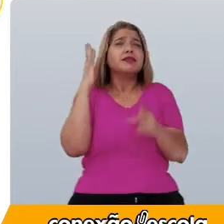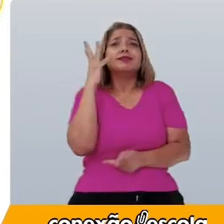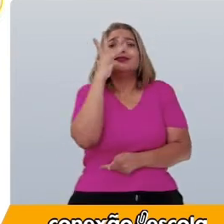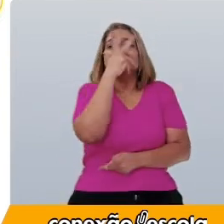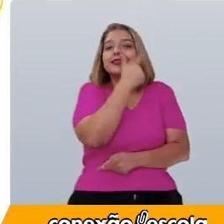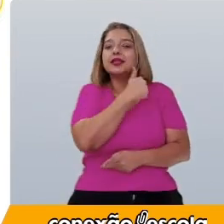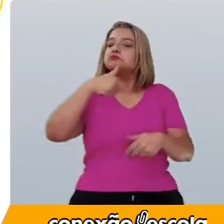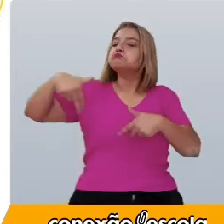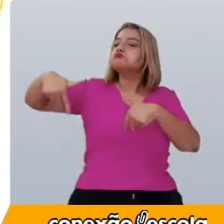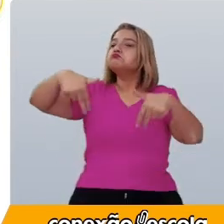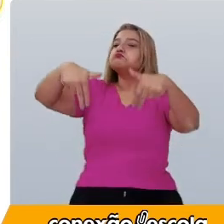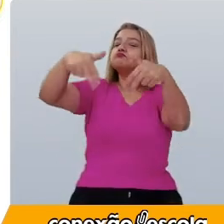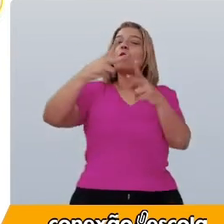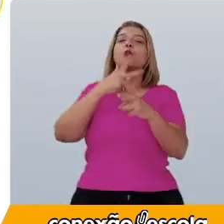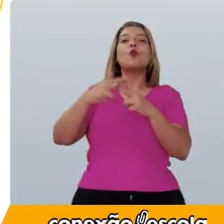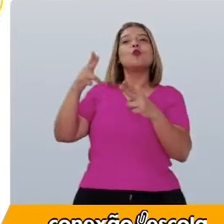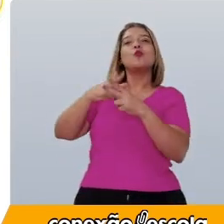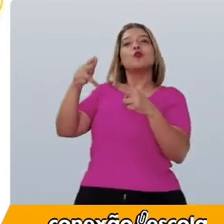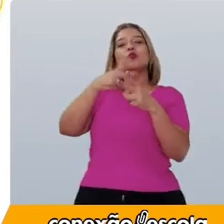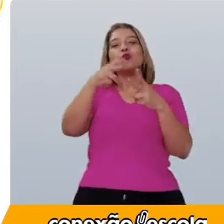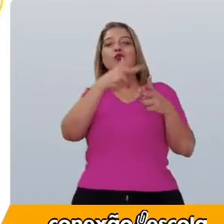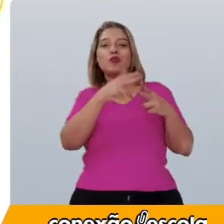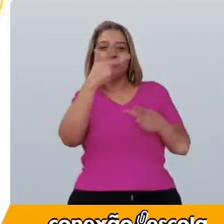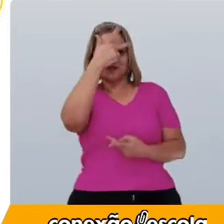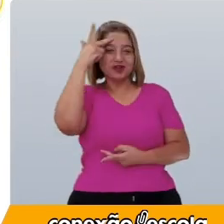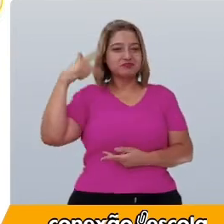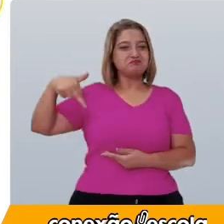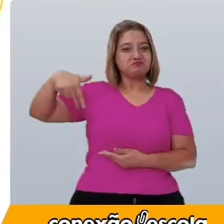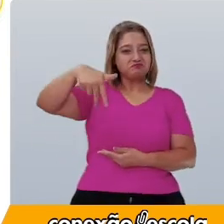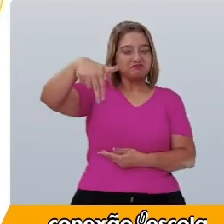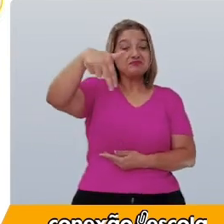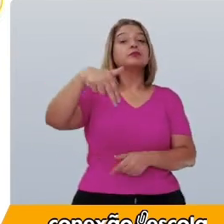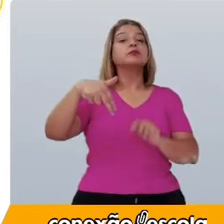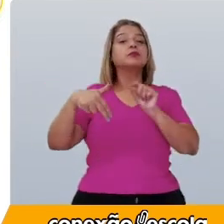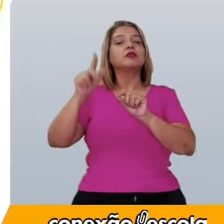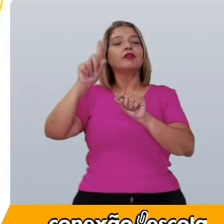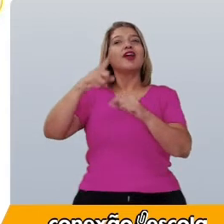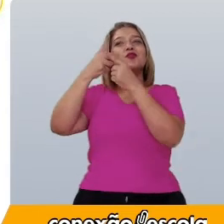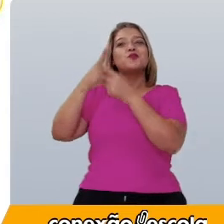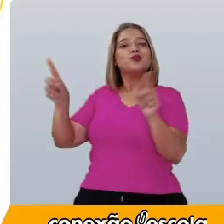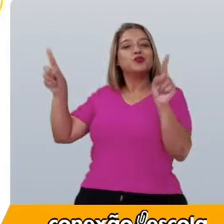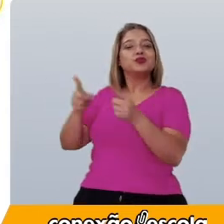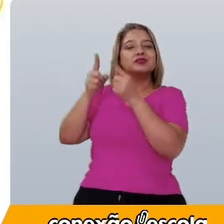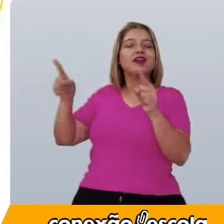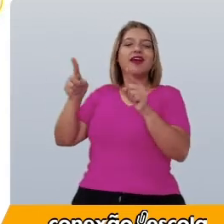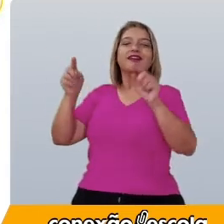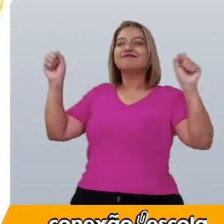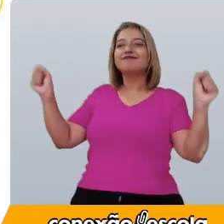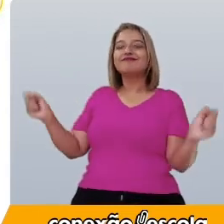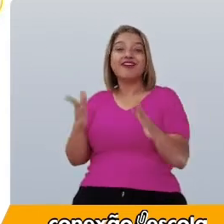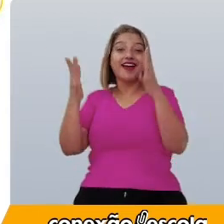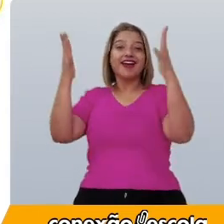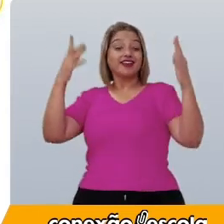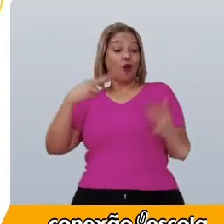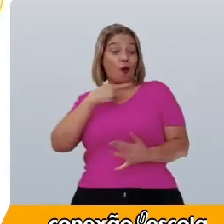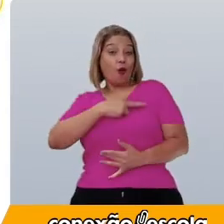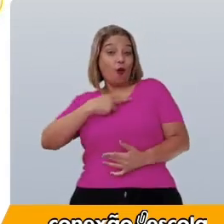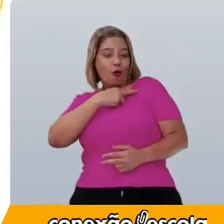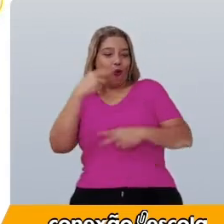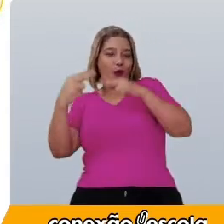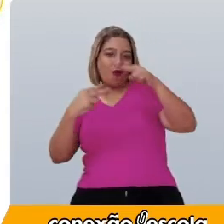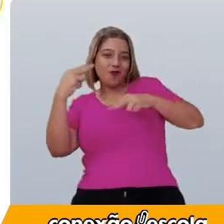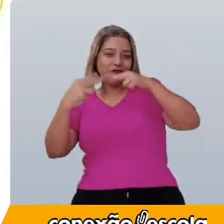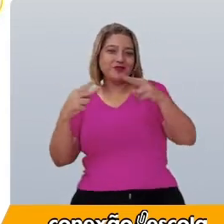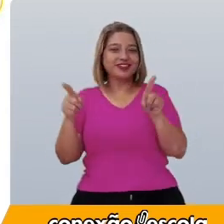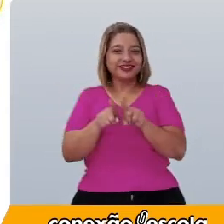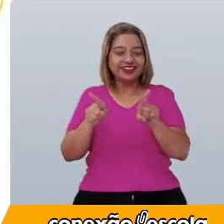disfarçada de pessoa normal. É um musical de fantasia e romance, com alguns